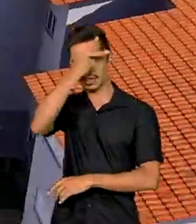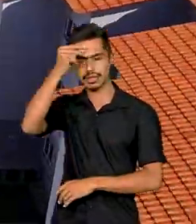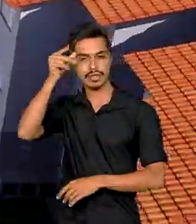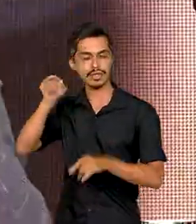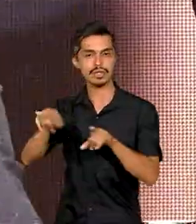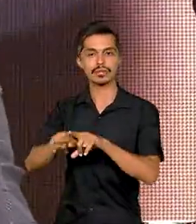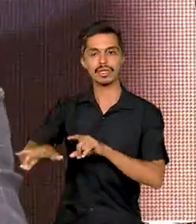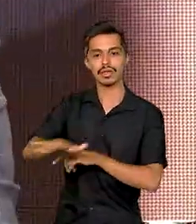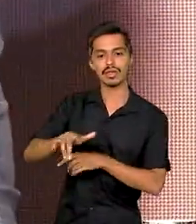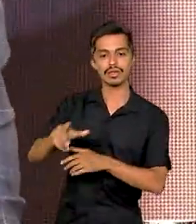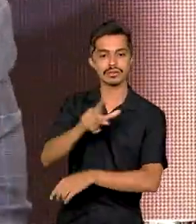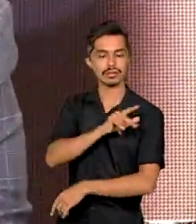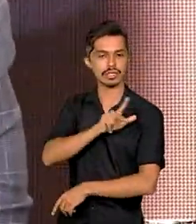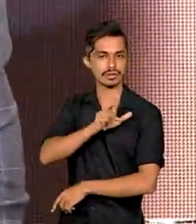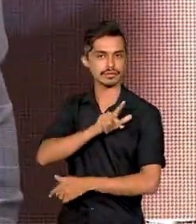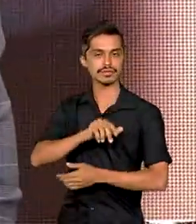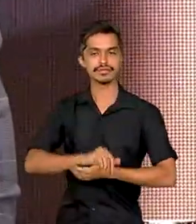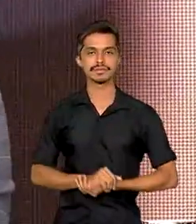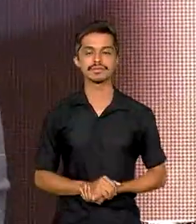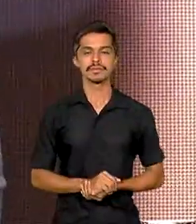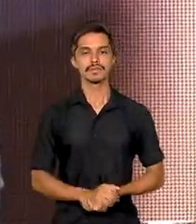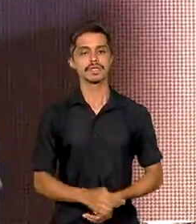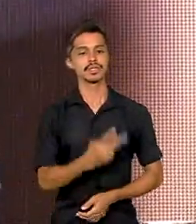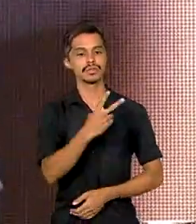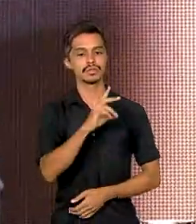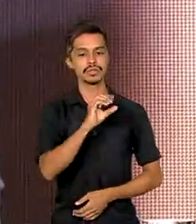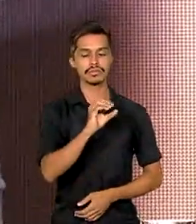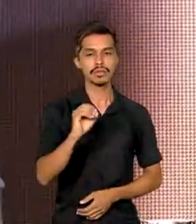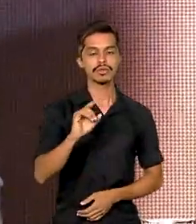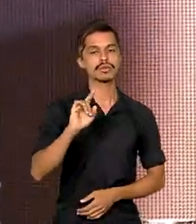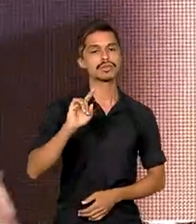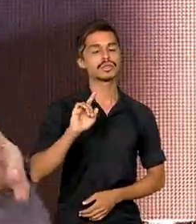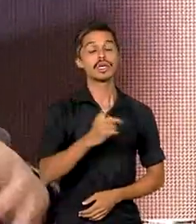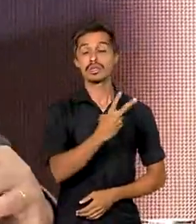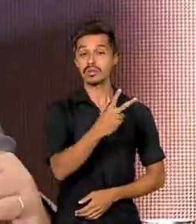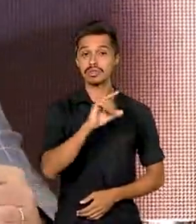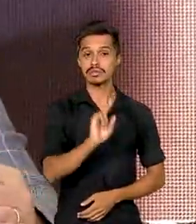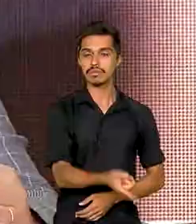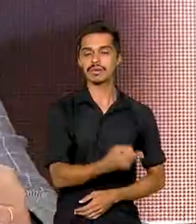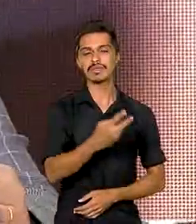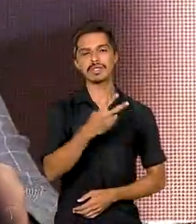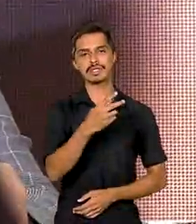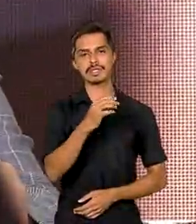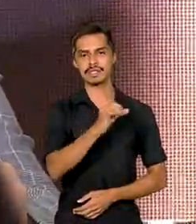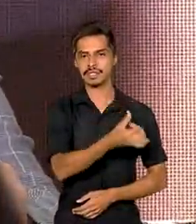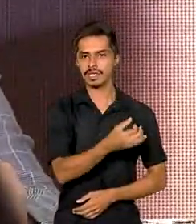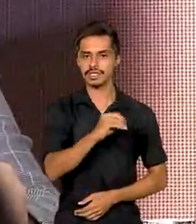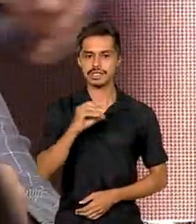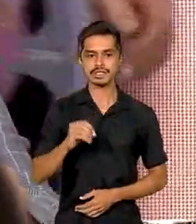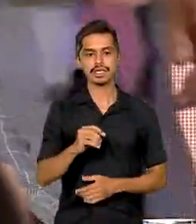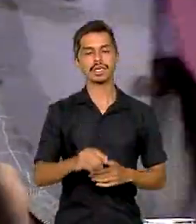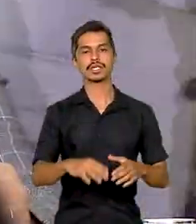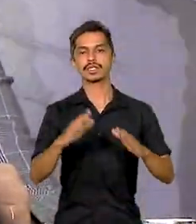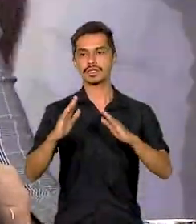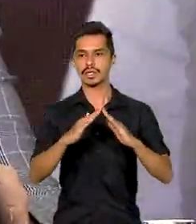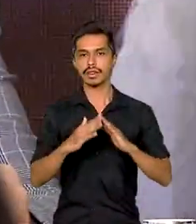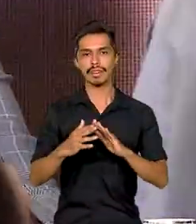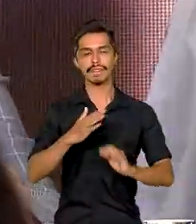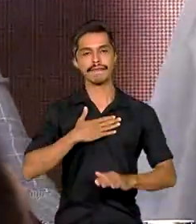privado. 2.600 unidades habitacionais do Minha Casa Minha Vida Fá, que foram empreendimentos já